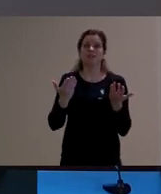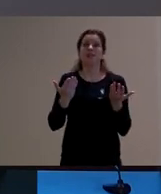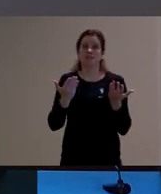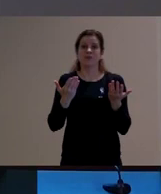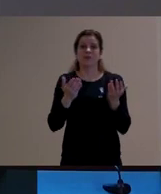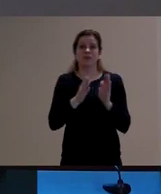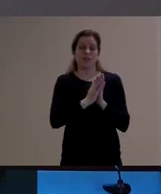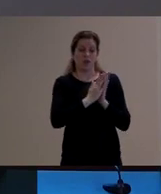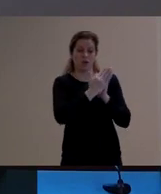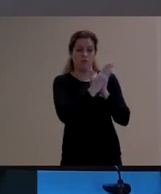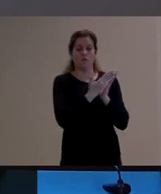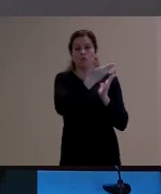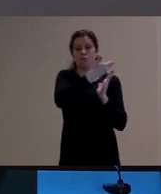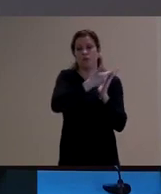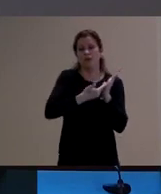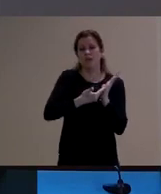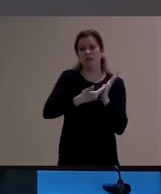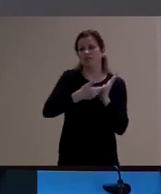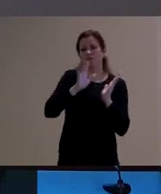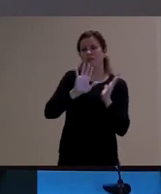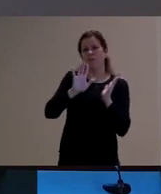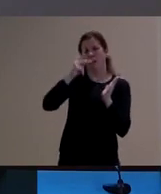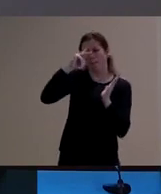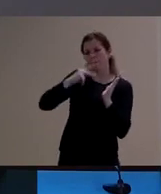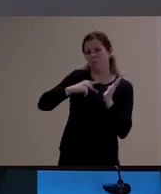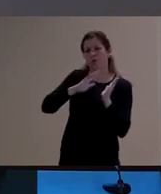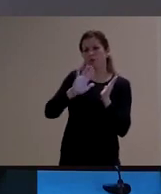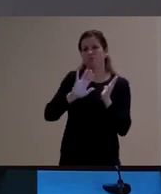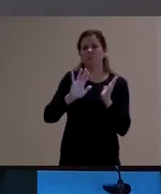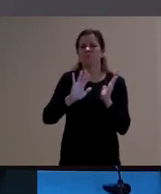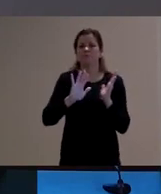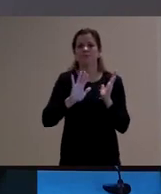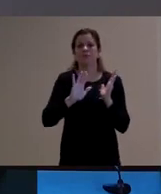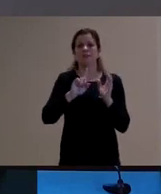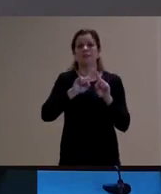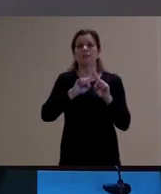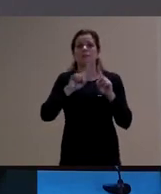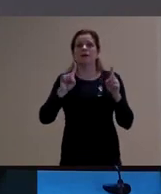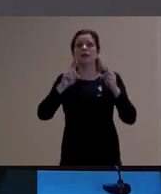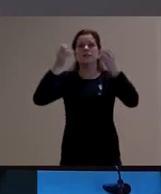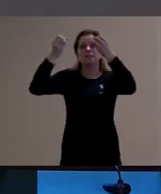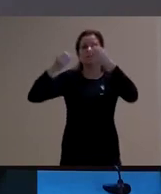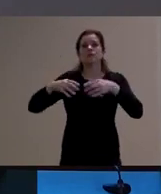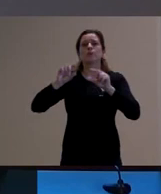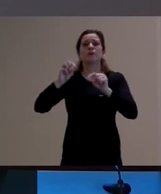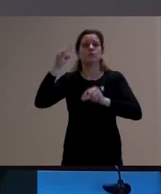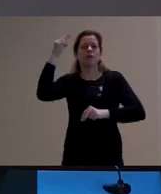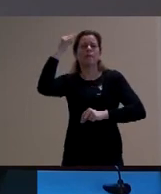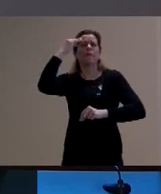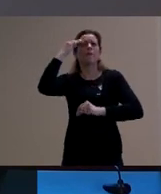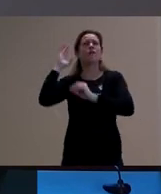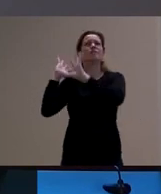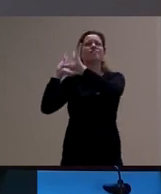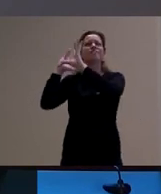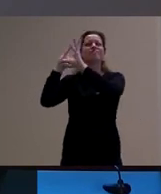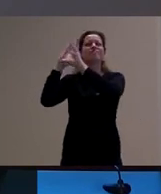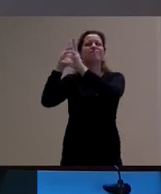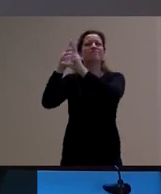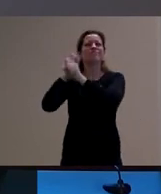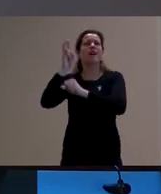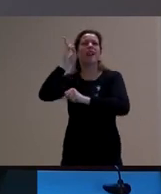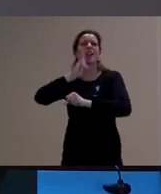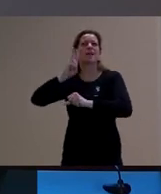autobiografia cronológica que vai resgatando exatamente as memórias mas se trata um pouco do